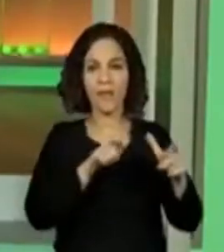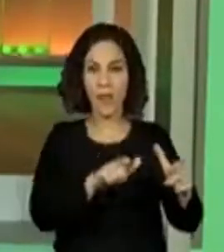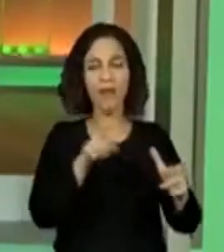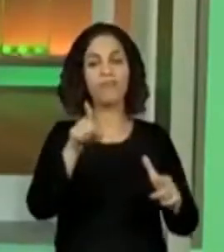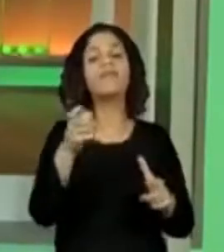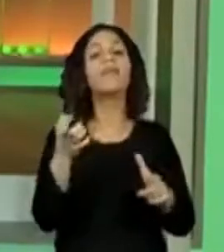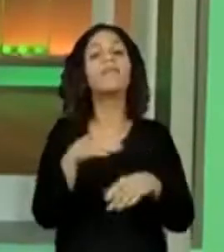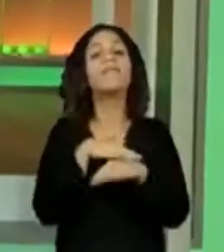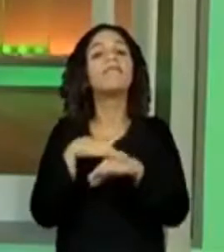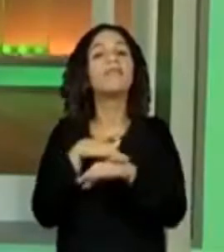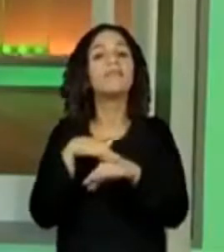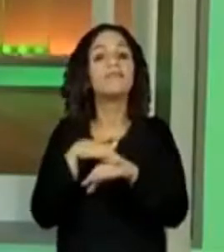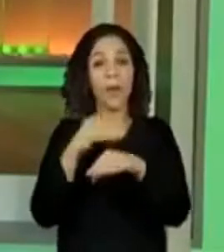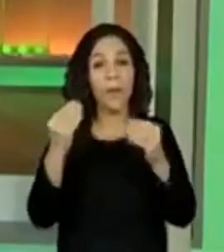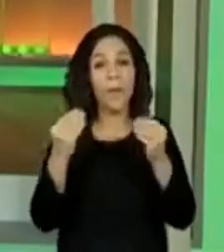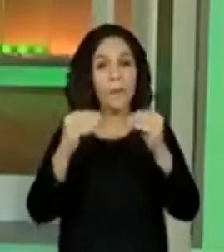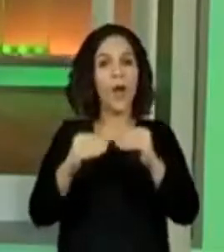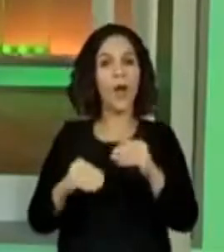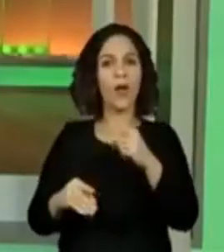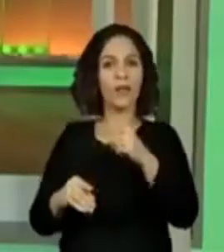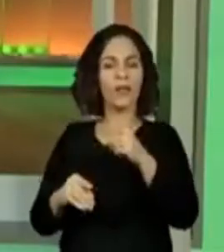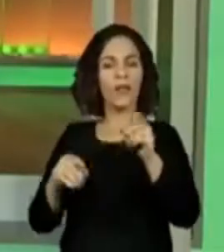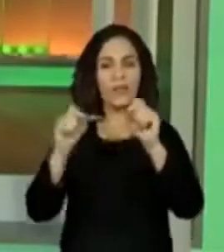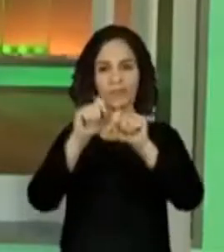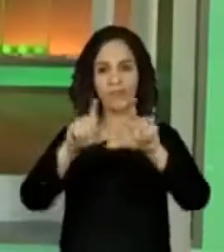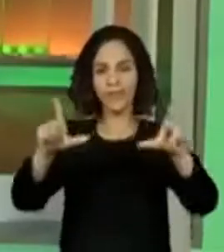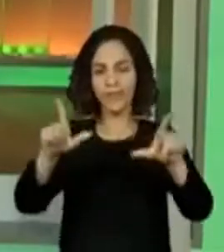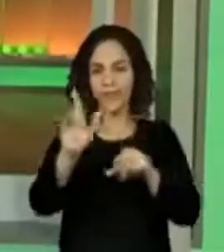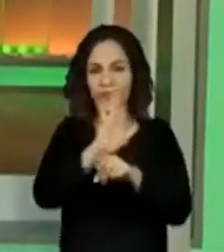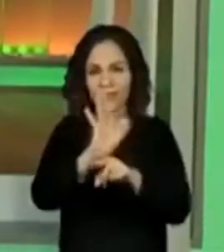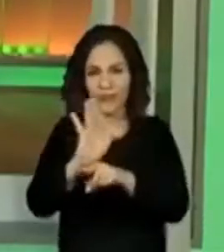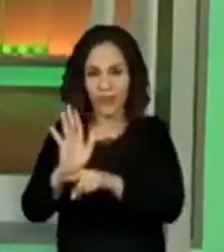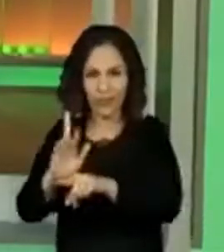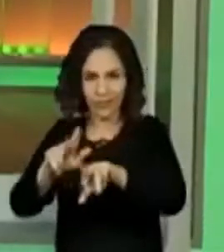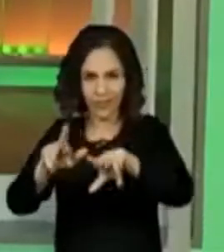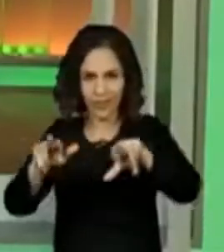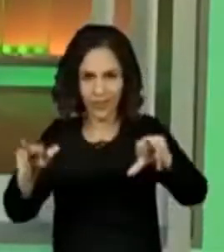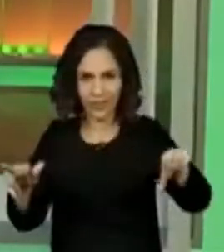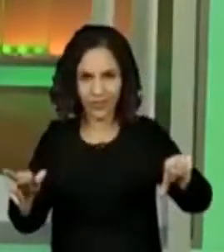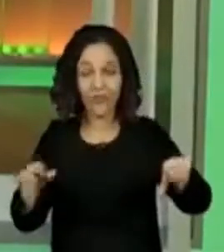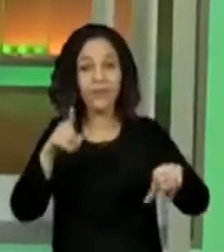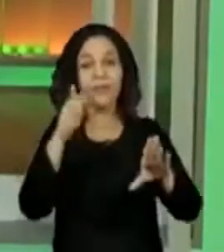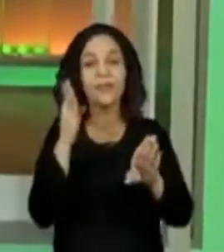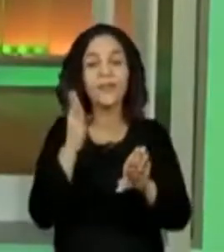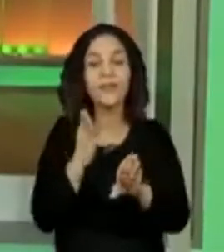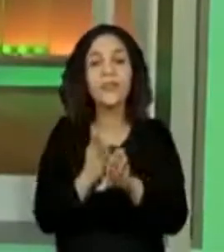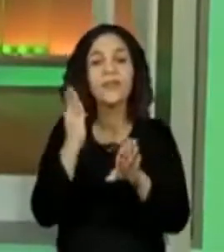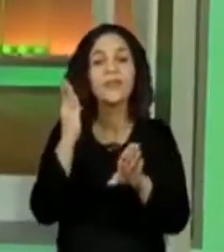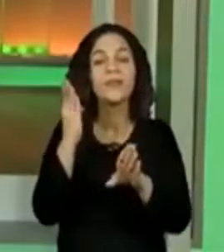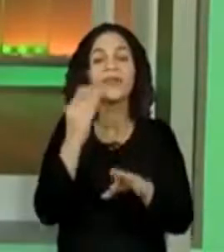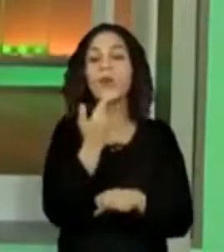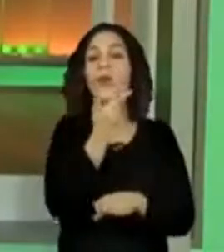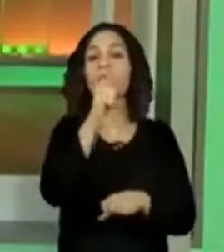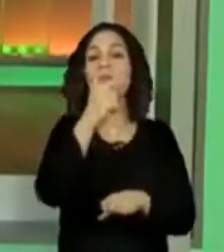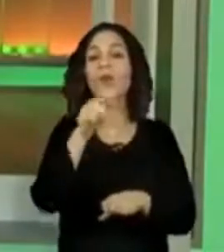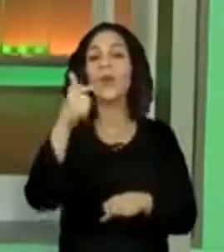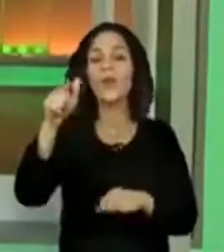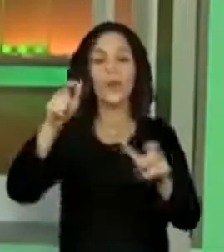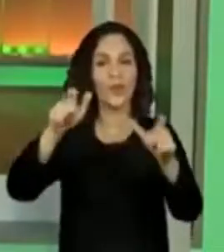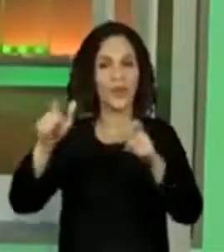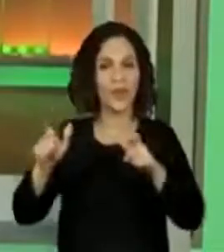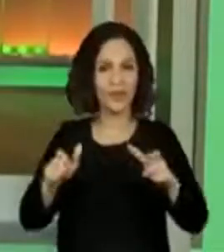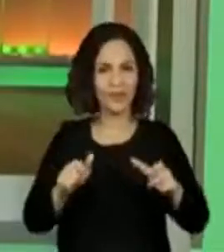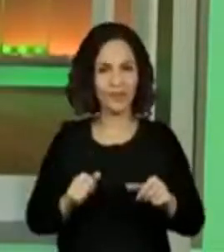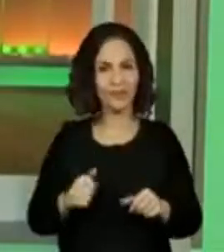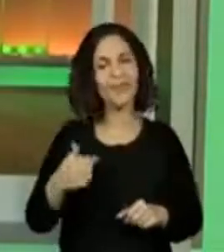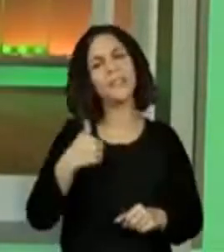Você vai colocar lá, você vai ver outros vídeos e aí você vai descobrir outros lugares. Fico